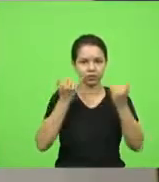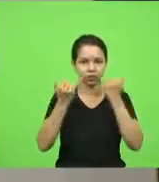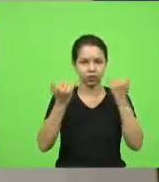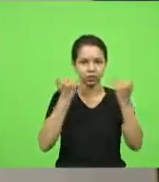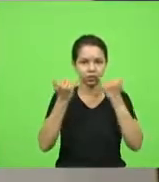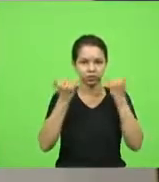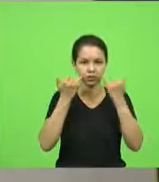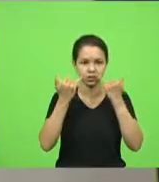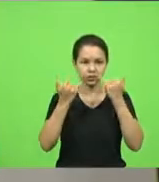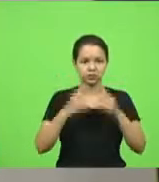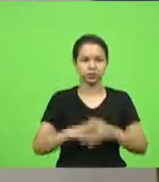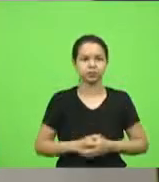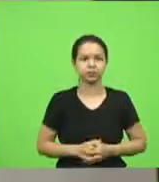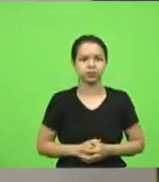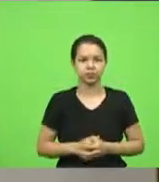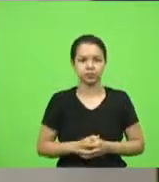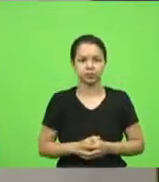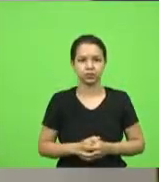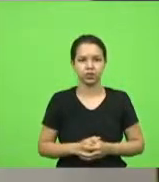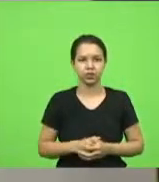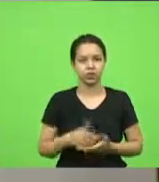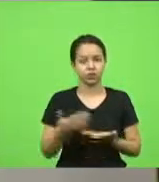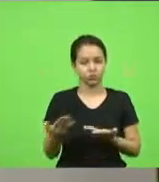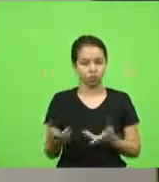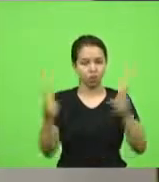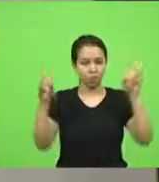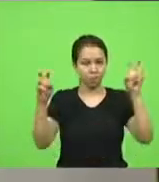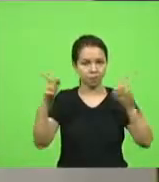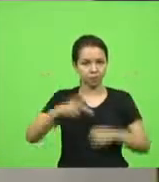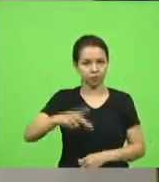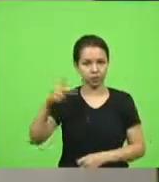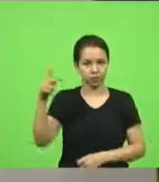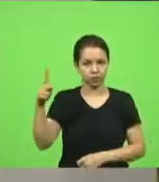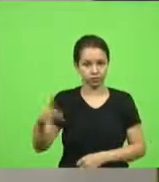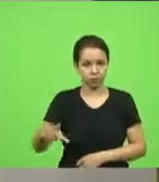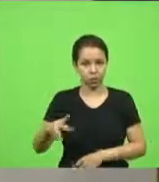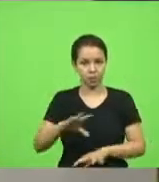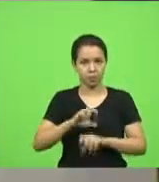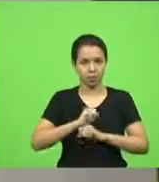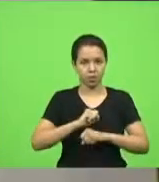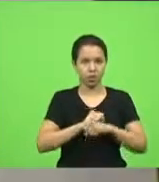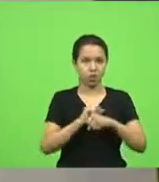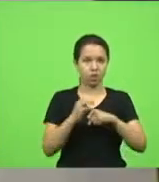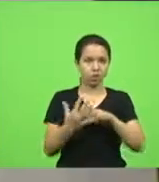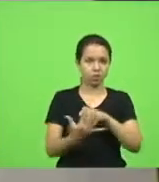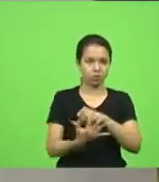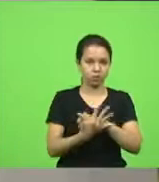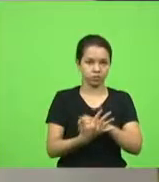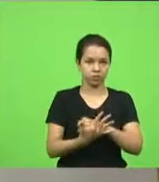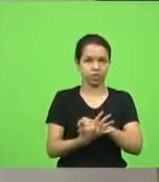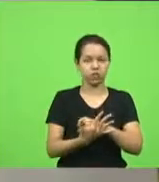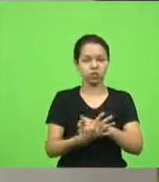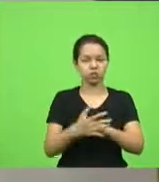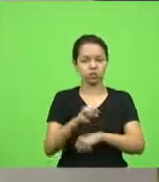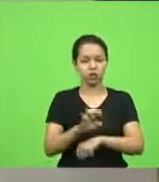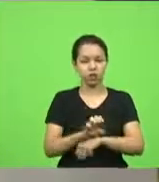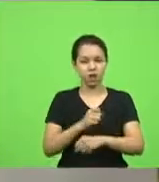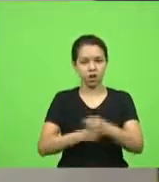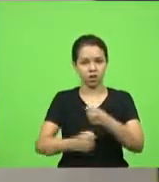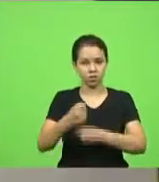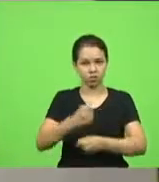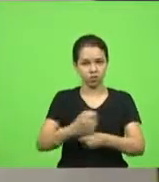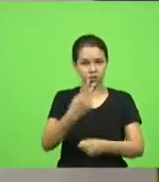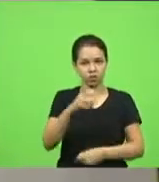acerca dos professores diagnosticados com Covid-19 no Estado no ano de 2021.